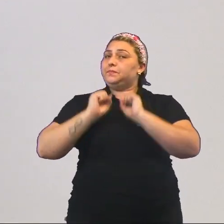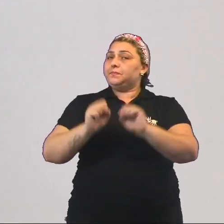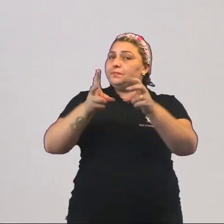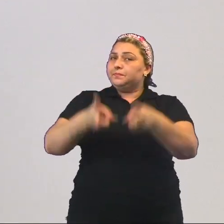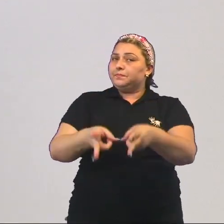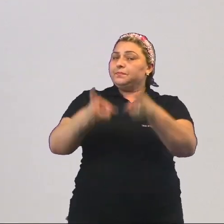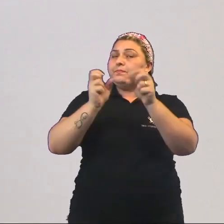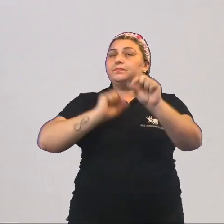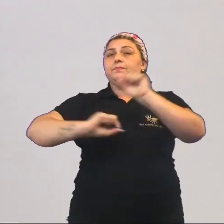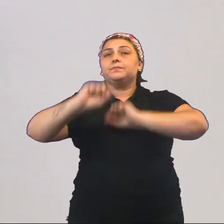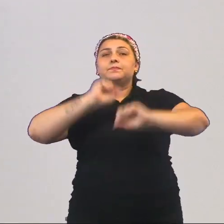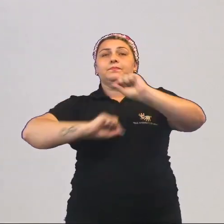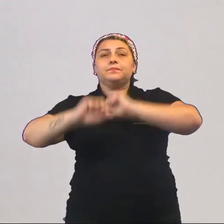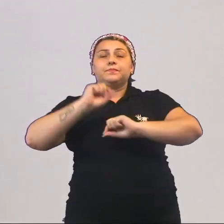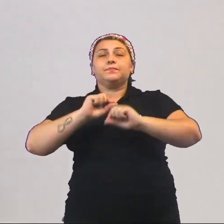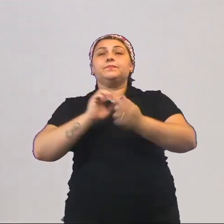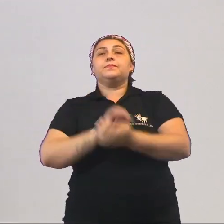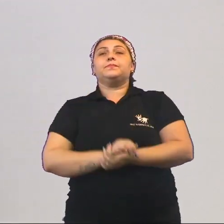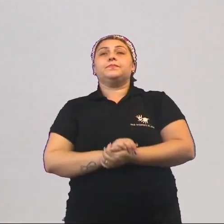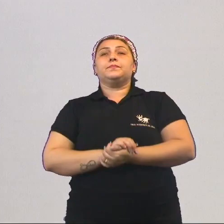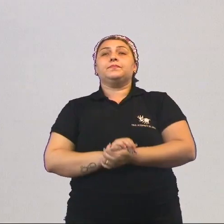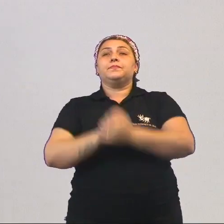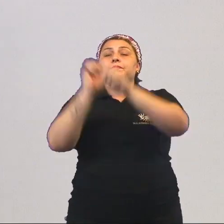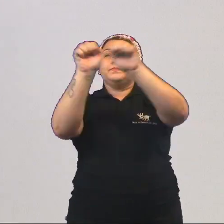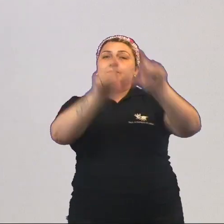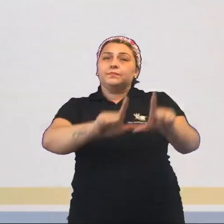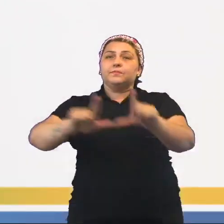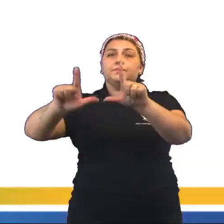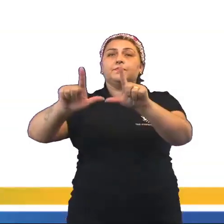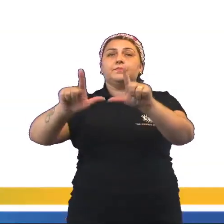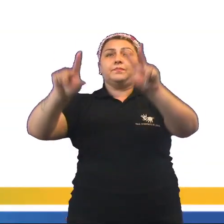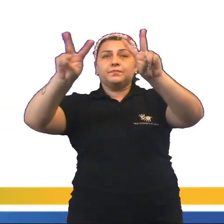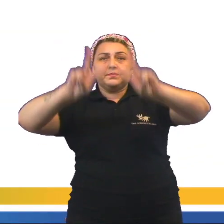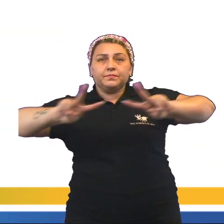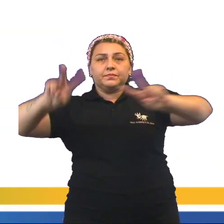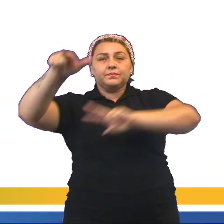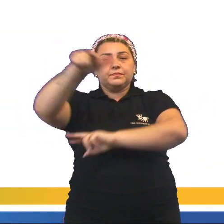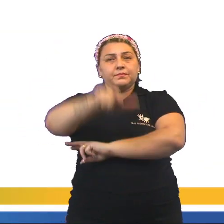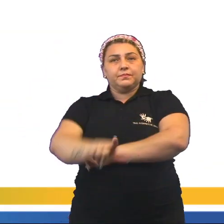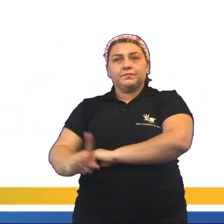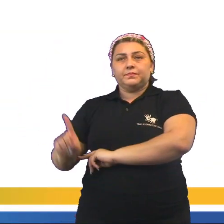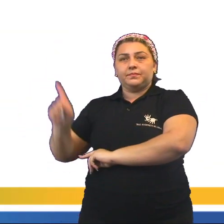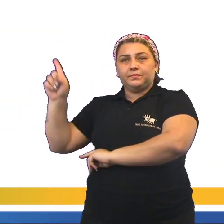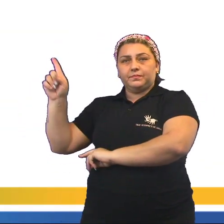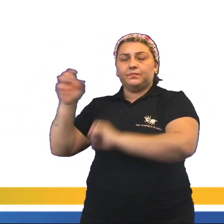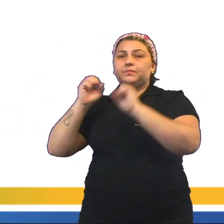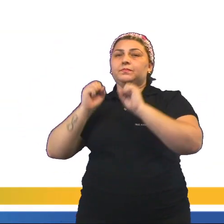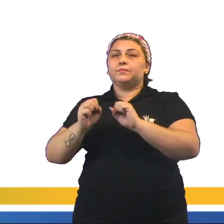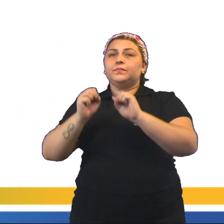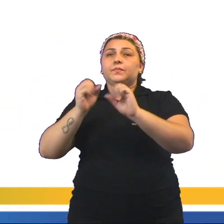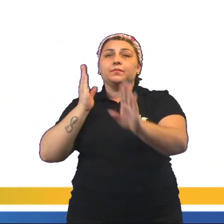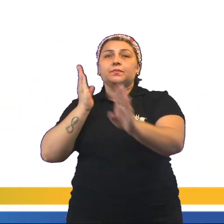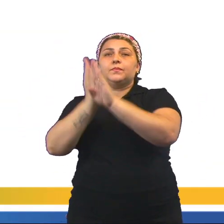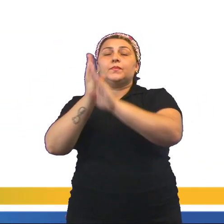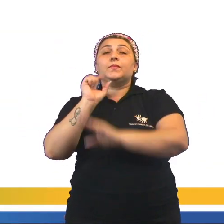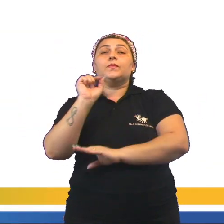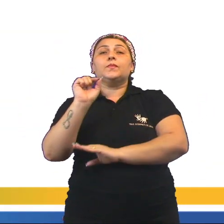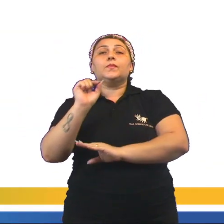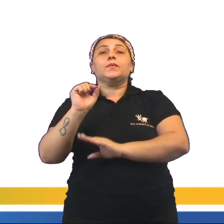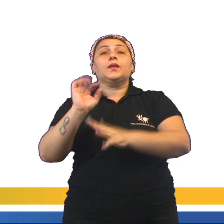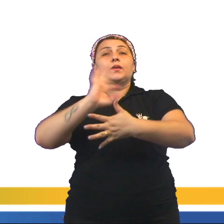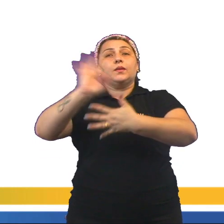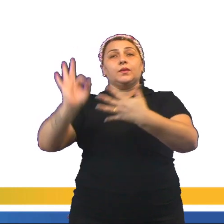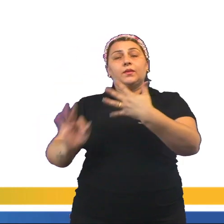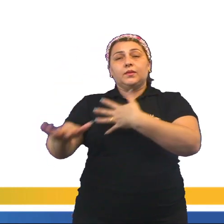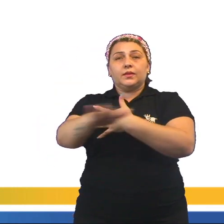perceber na projeção do slide, visualizem novamente, podemos identificar que nas classes